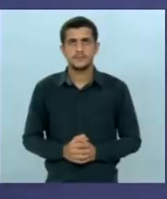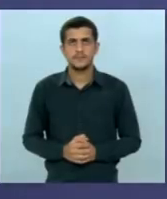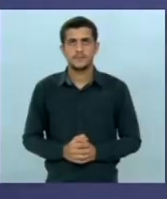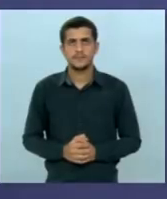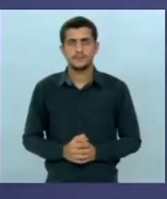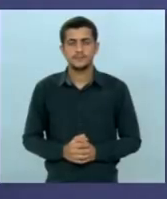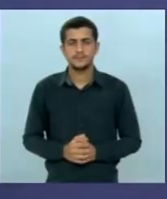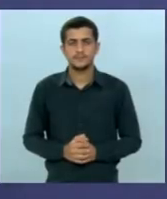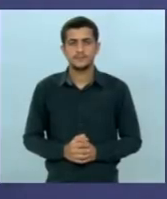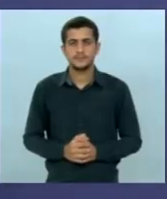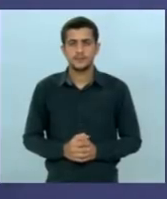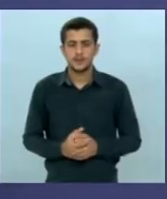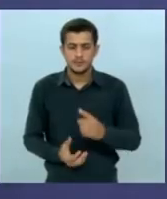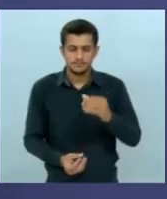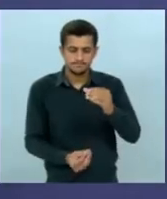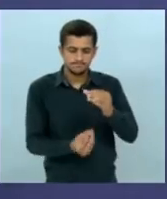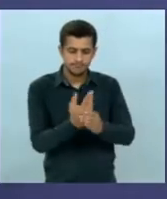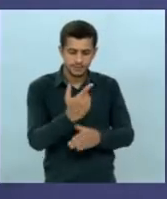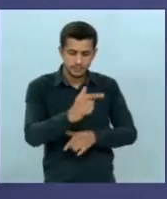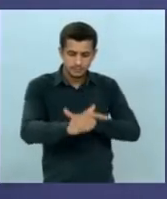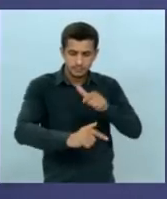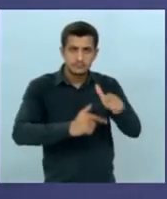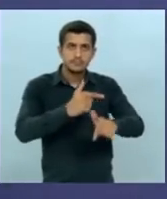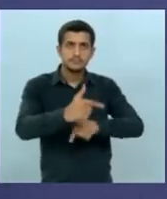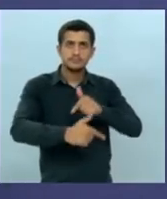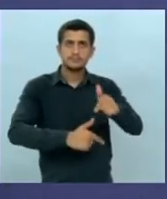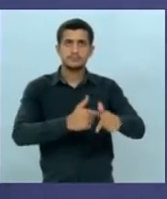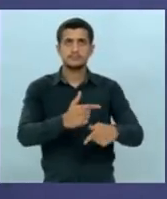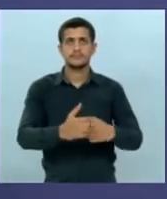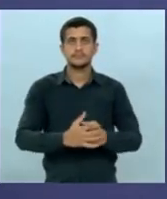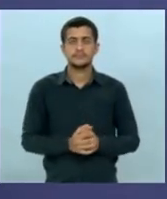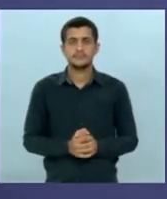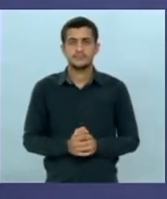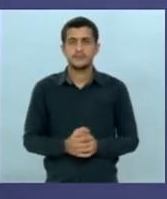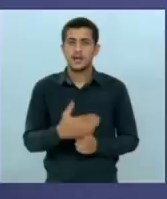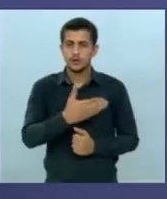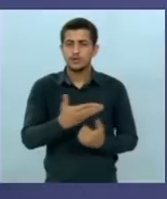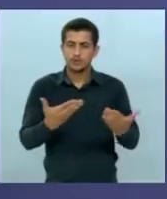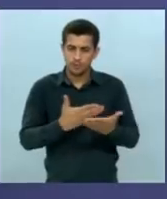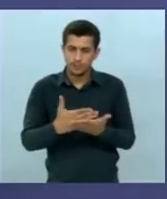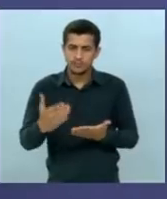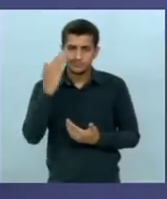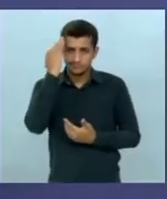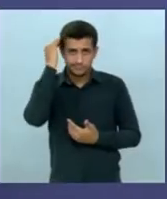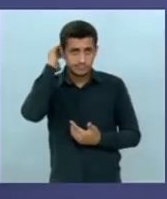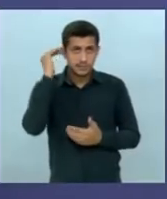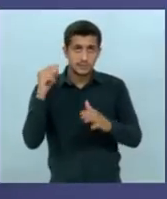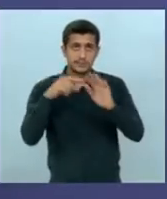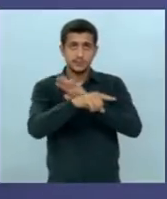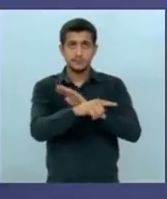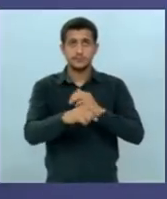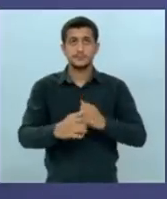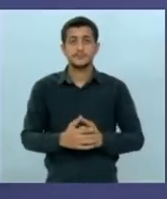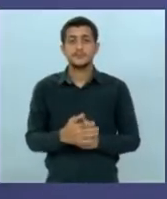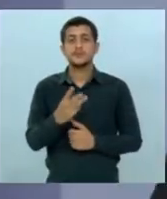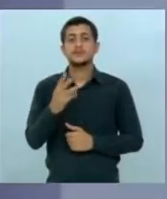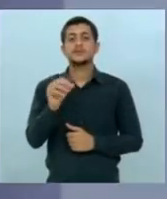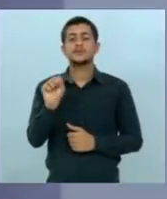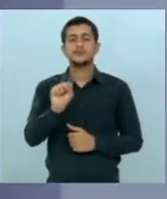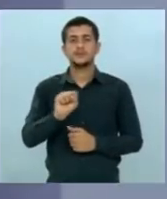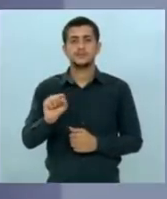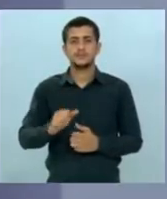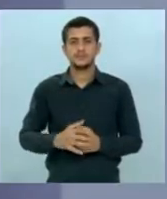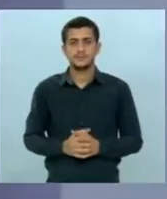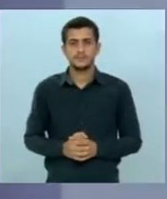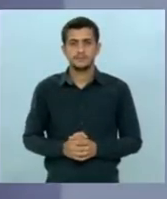geração de empregos pelo nosso sorteio quem faz a pergunta é o candidato Reinaldo Azambuja do PSDB 30 segundos a partir de